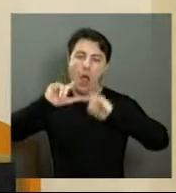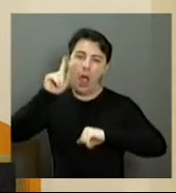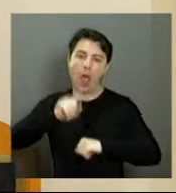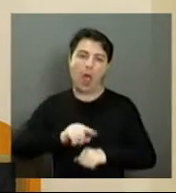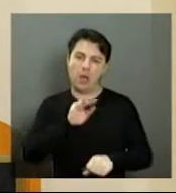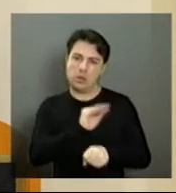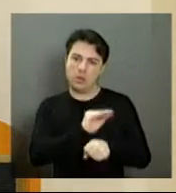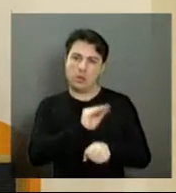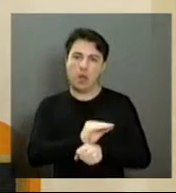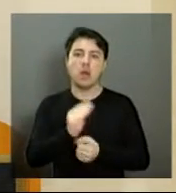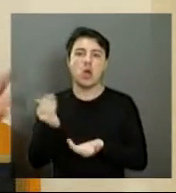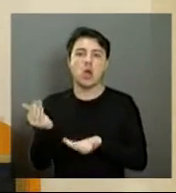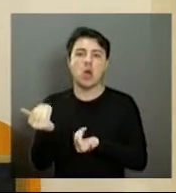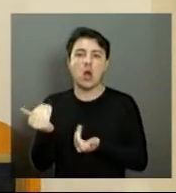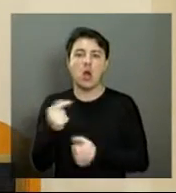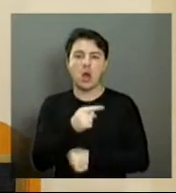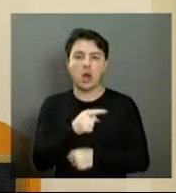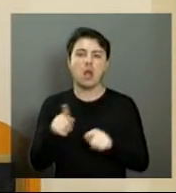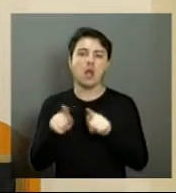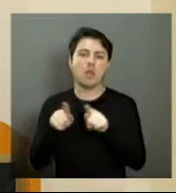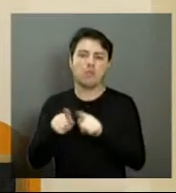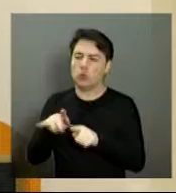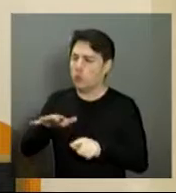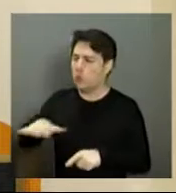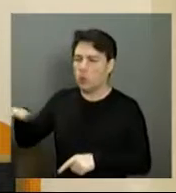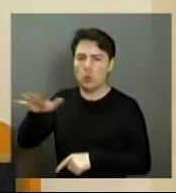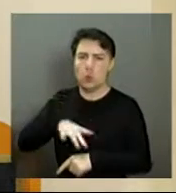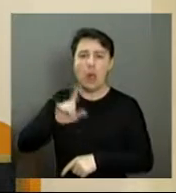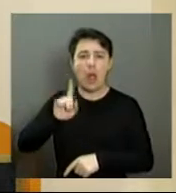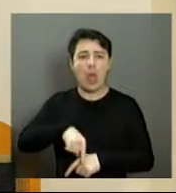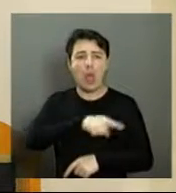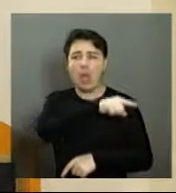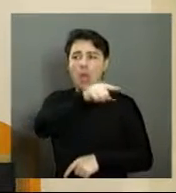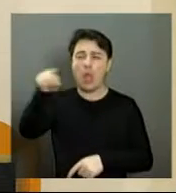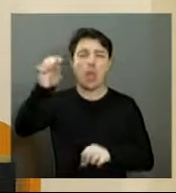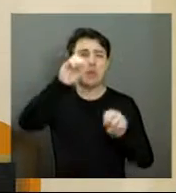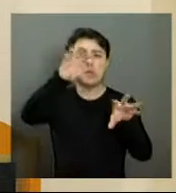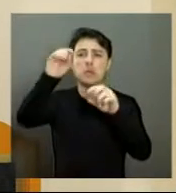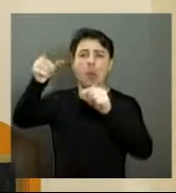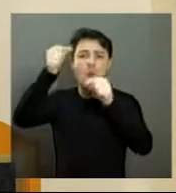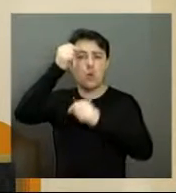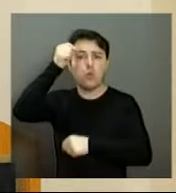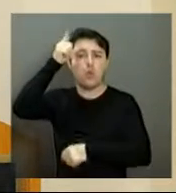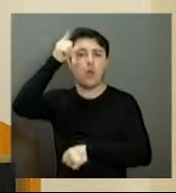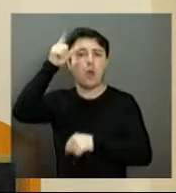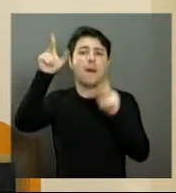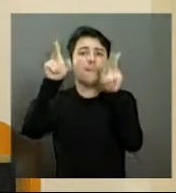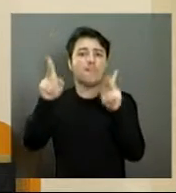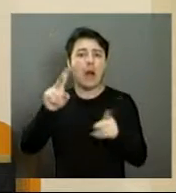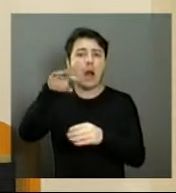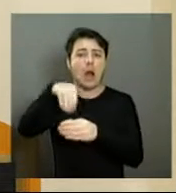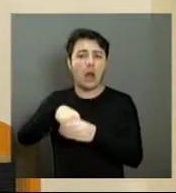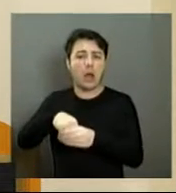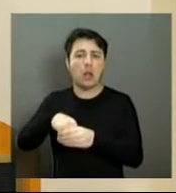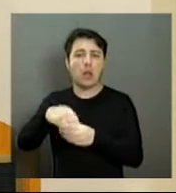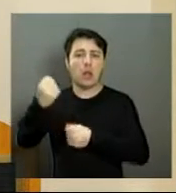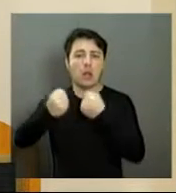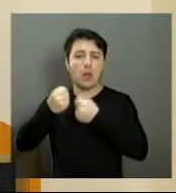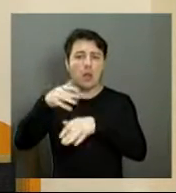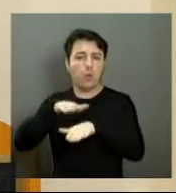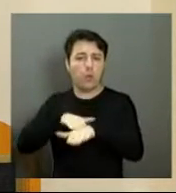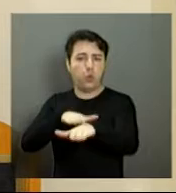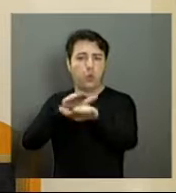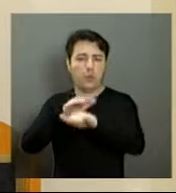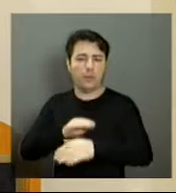dos nossos jovens e da população em geral, conscientizando a nossa Araraquara sobre a paz no trânsito. Próximo slide,